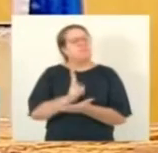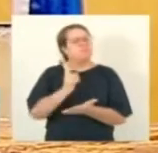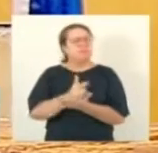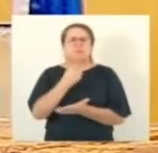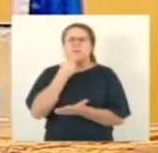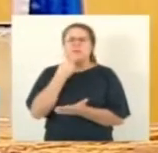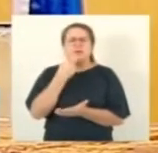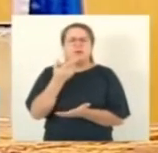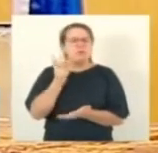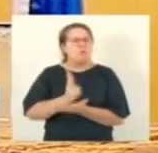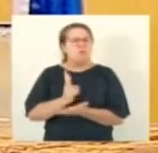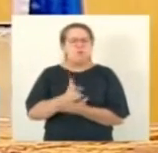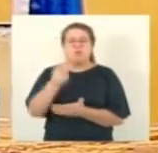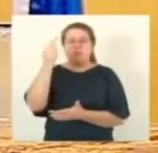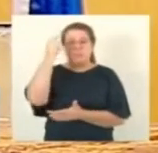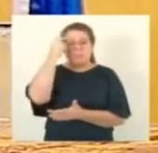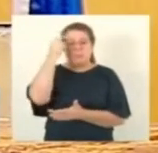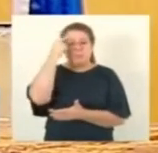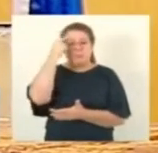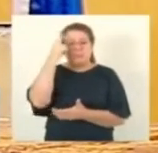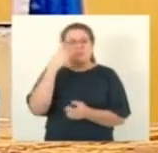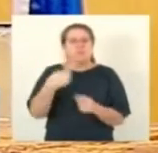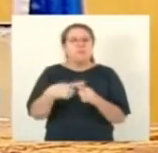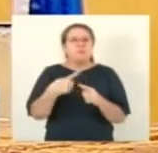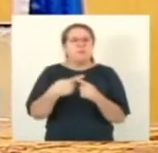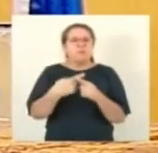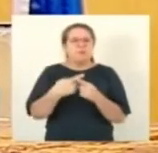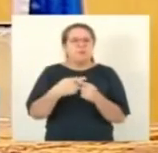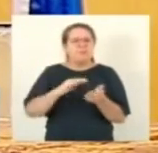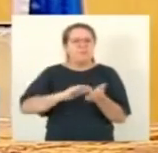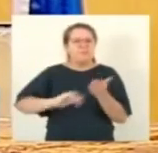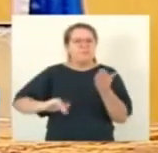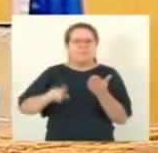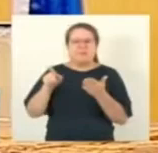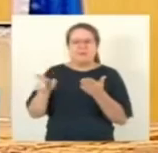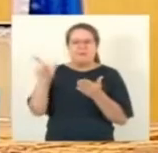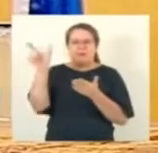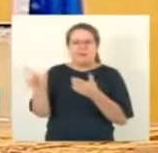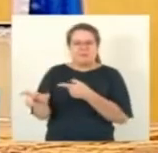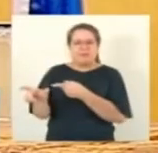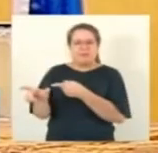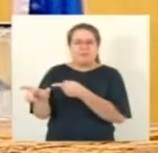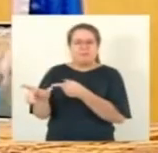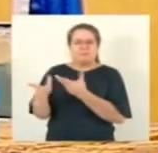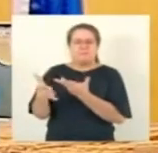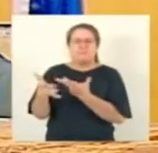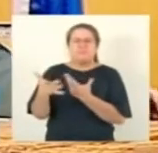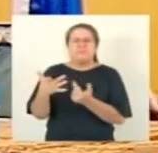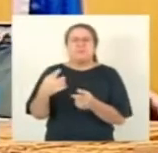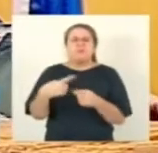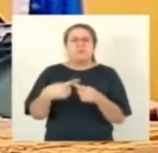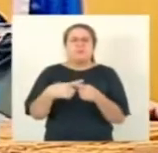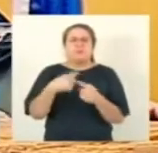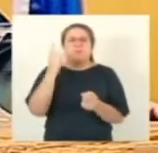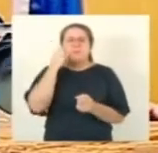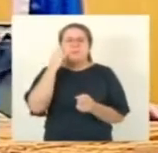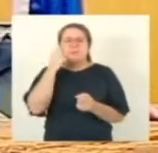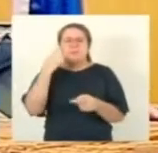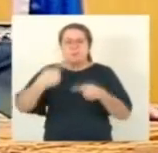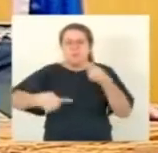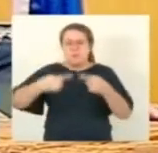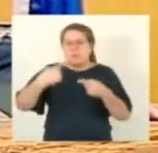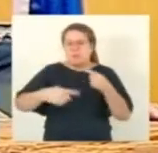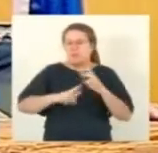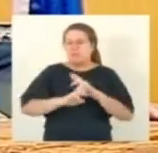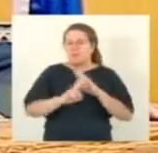pensamento que um deputado não possa ser cassado por emitir suas opiniões e pensamentos políticos. Até mesmo pela